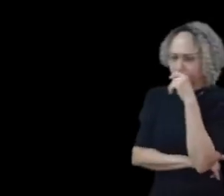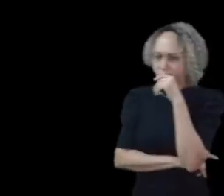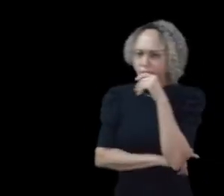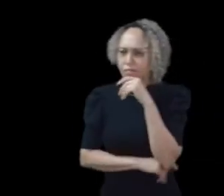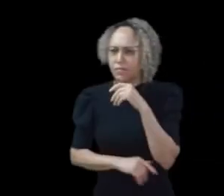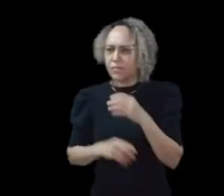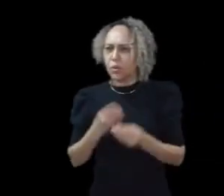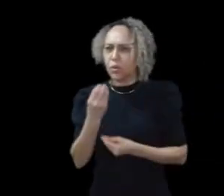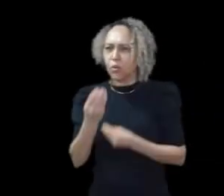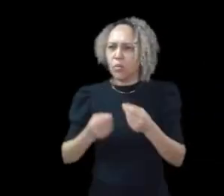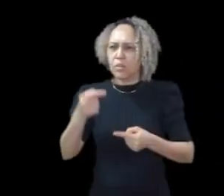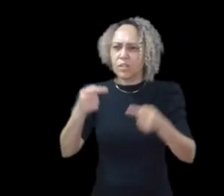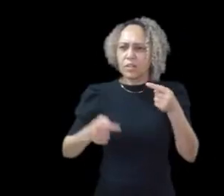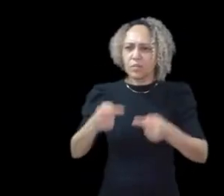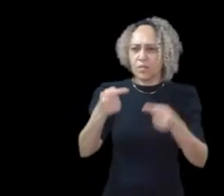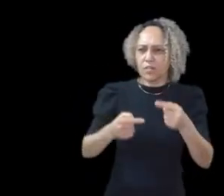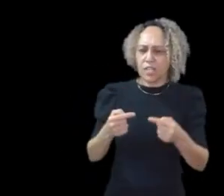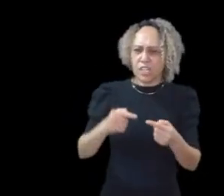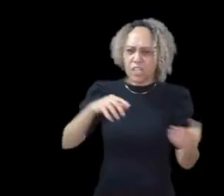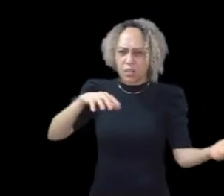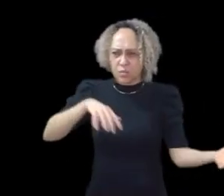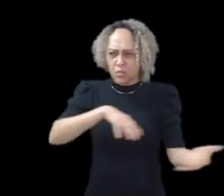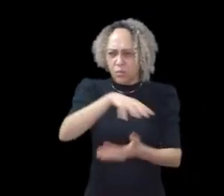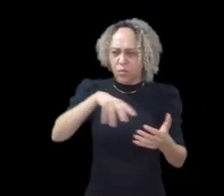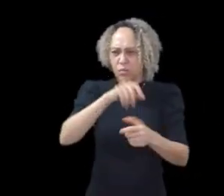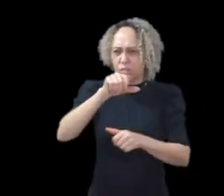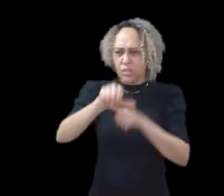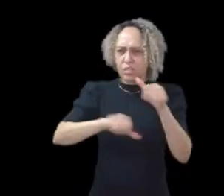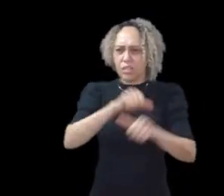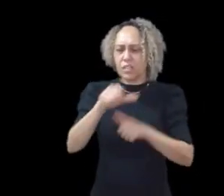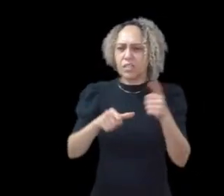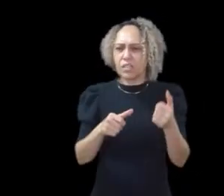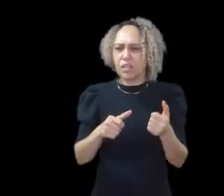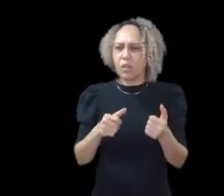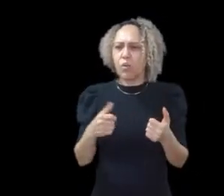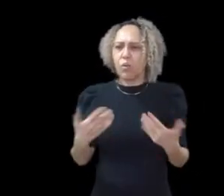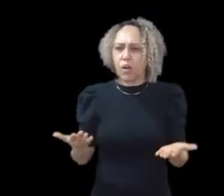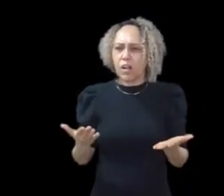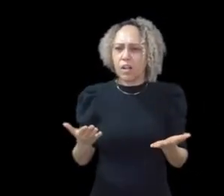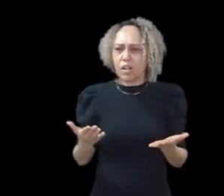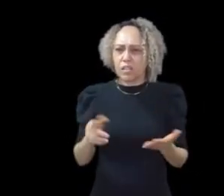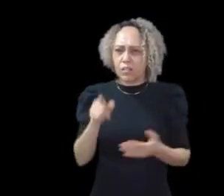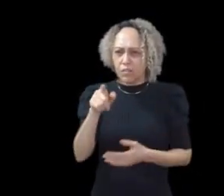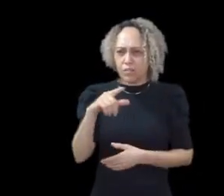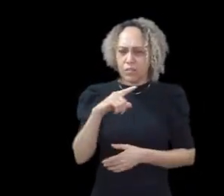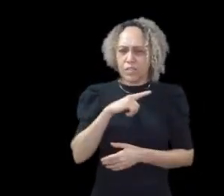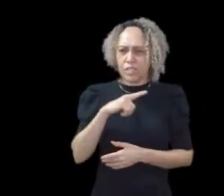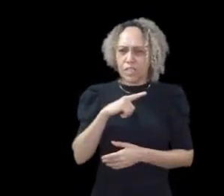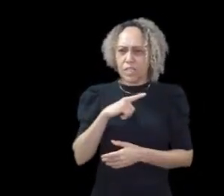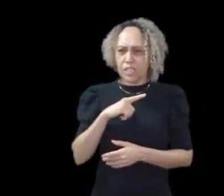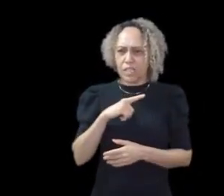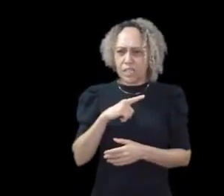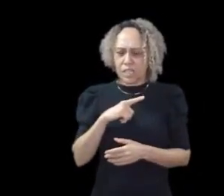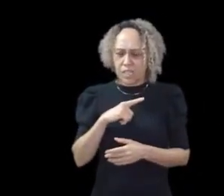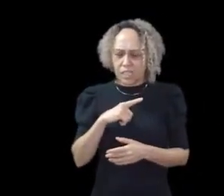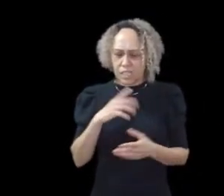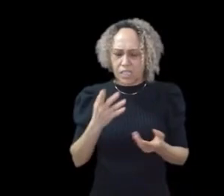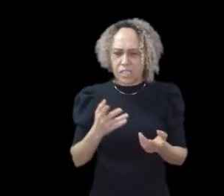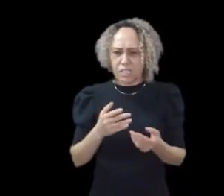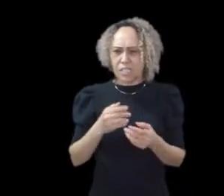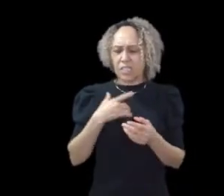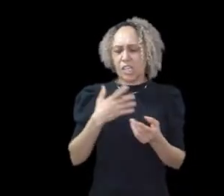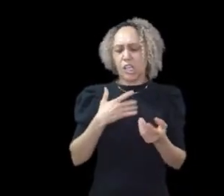política revolucionária, política de mudança, quando você tem certos universais como